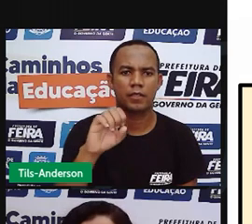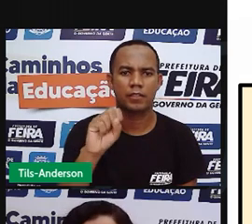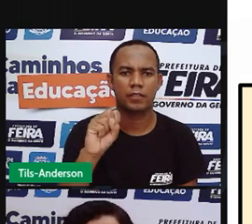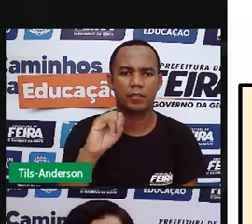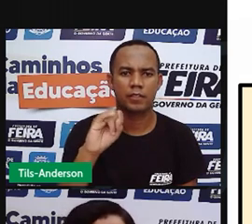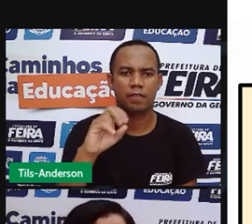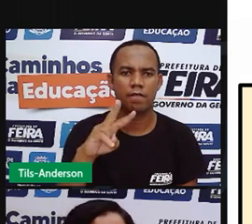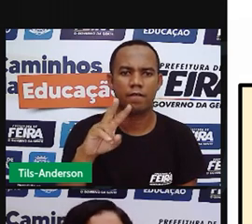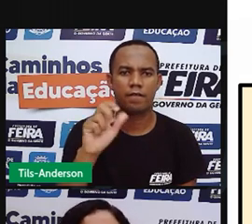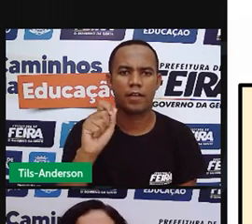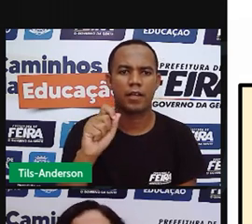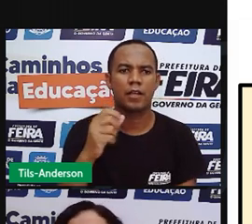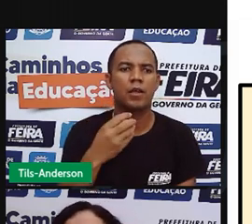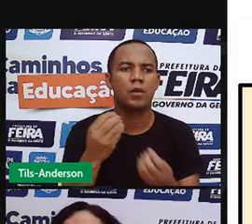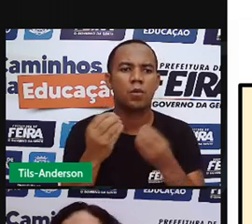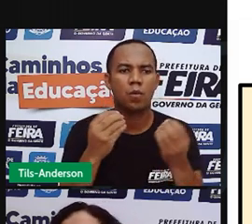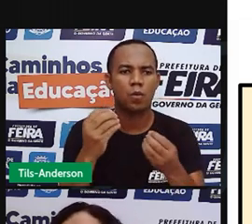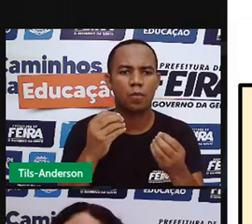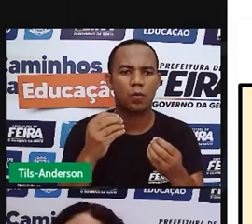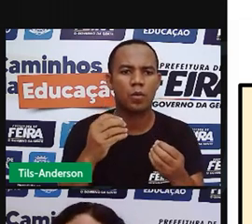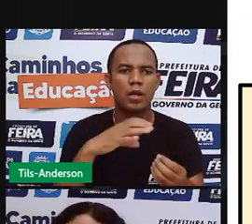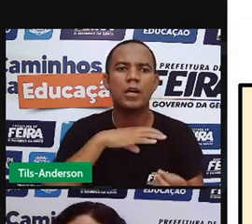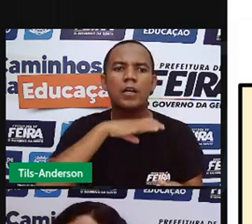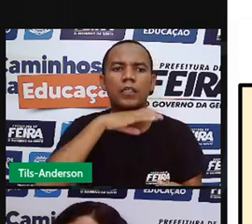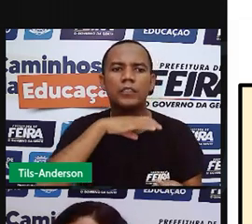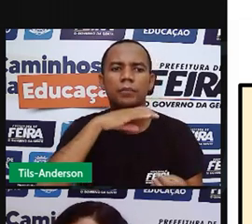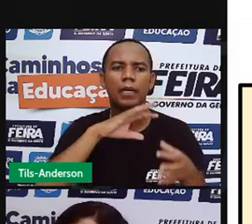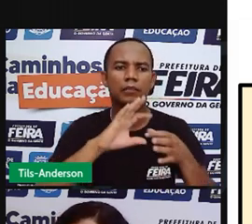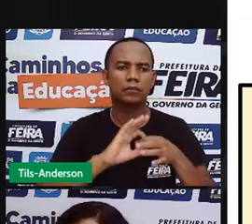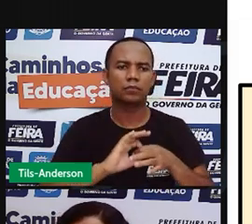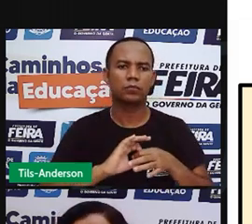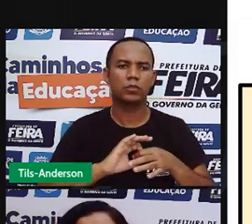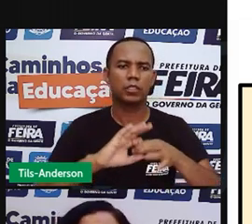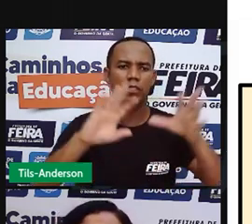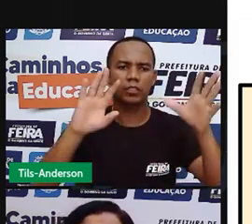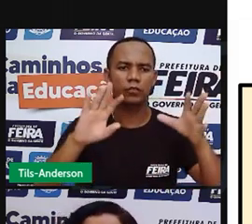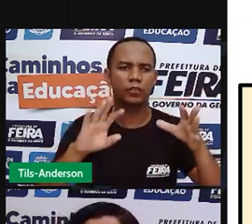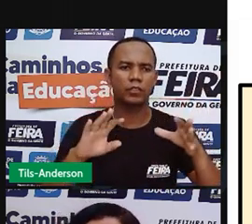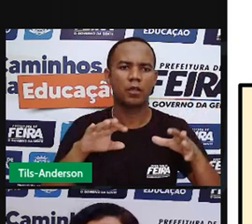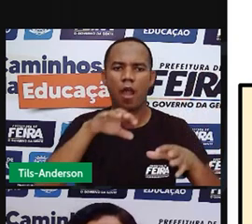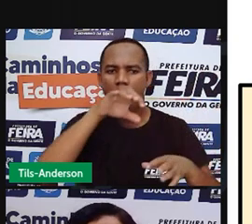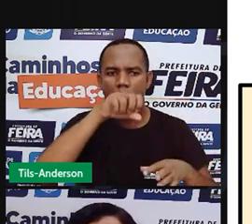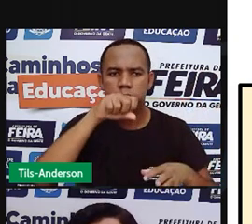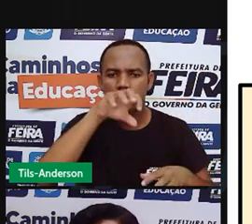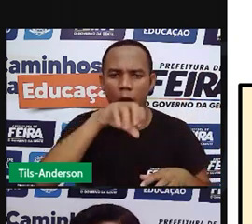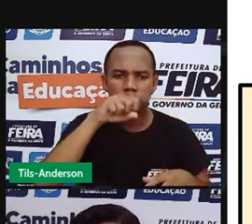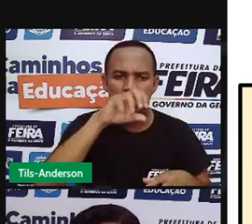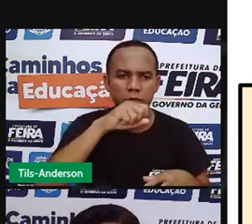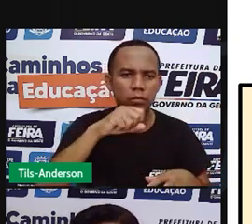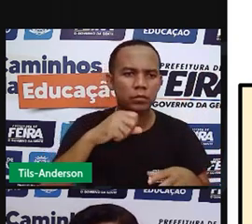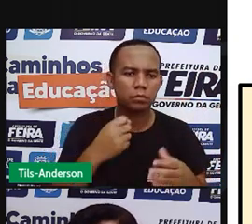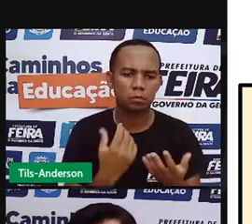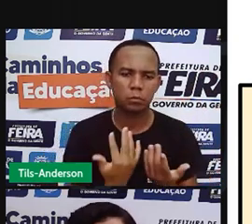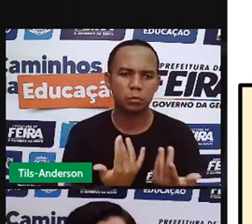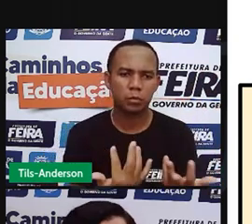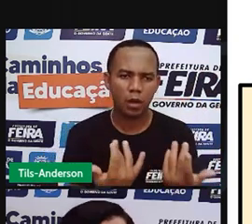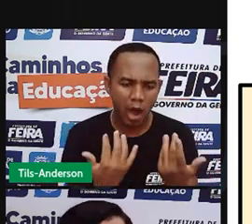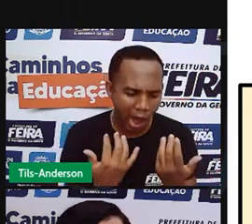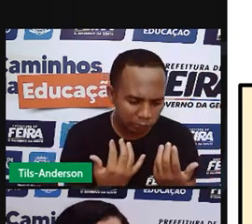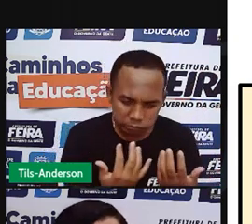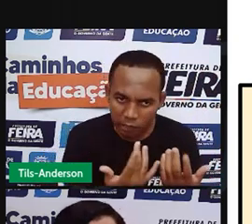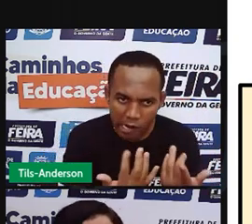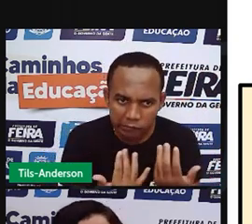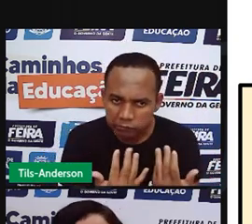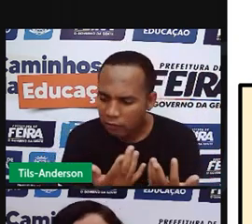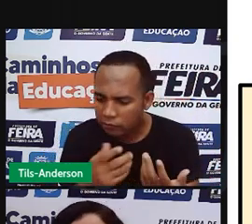A extensiva, os animais ficam todos soltinhos lá e comem do próprio pasto. Ela